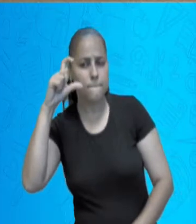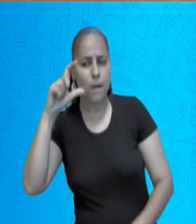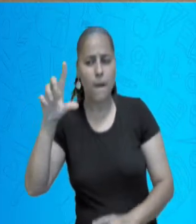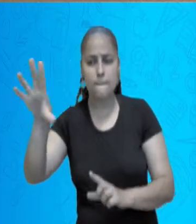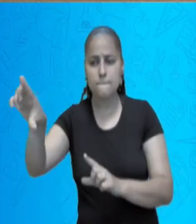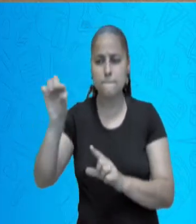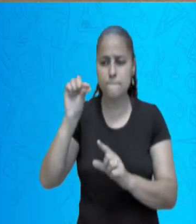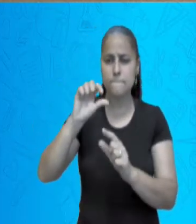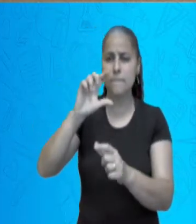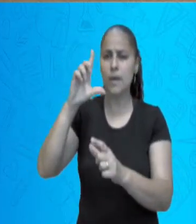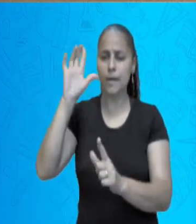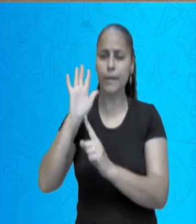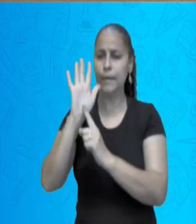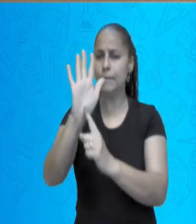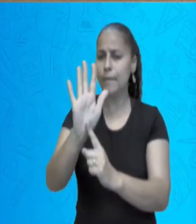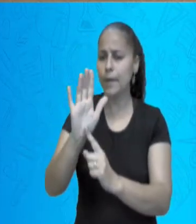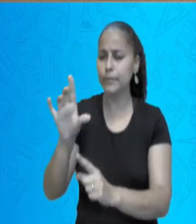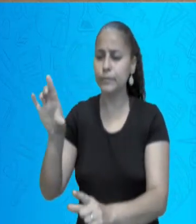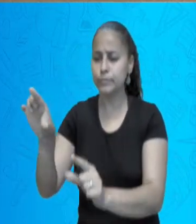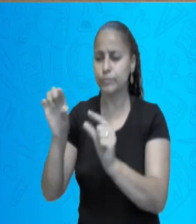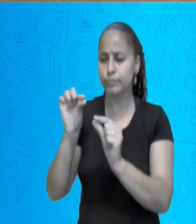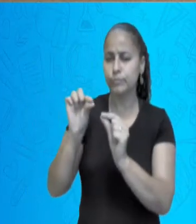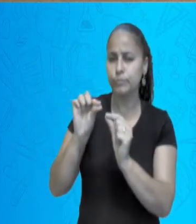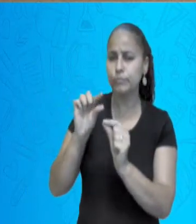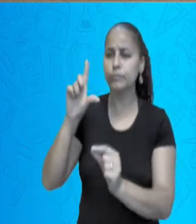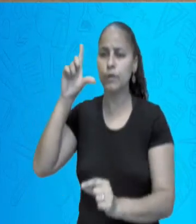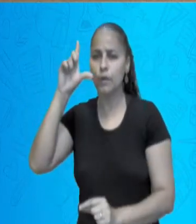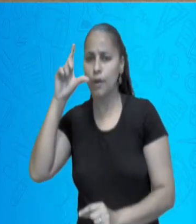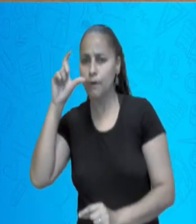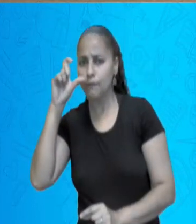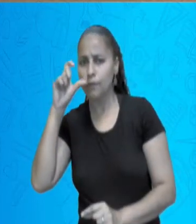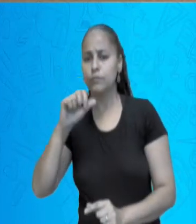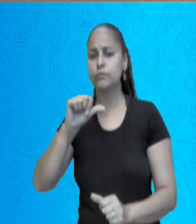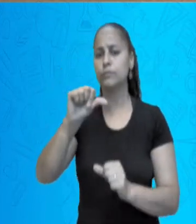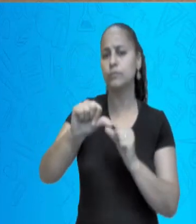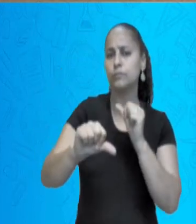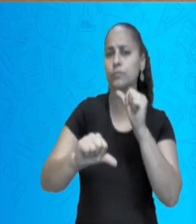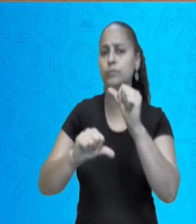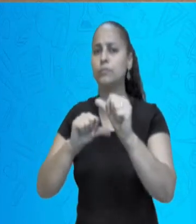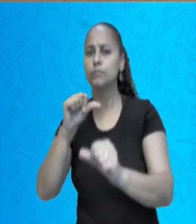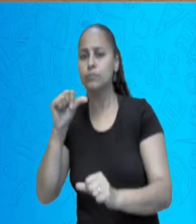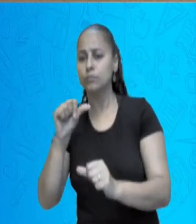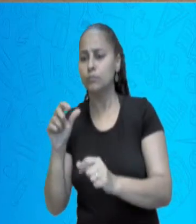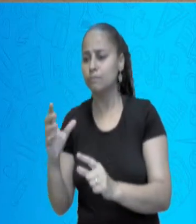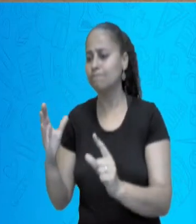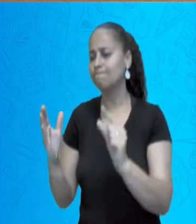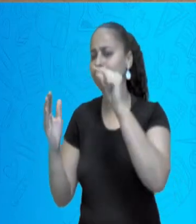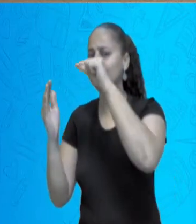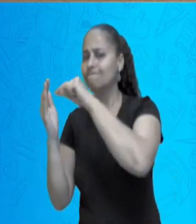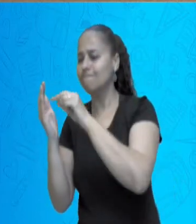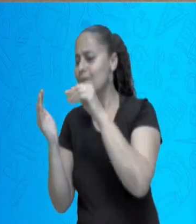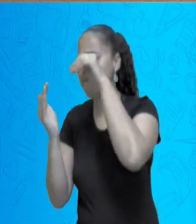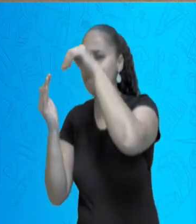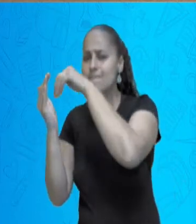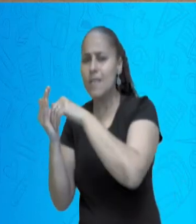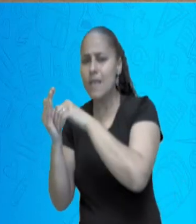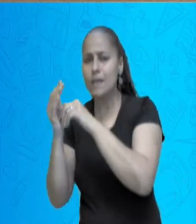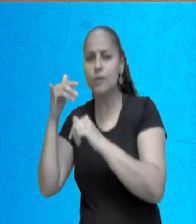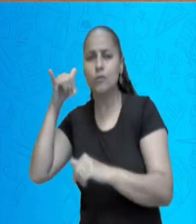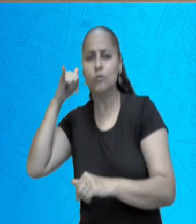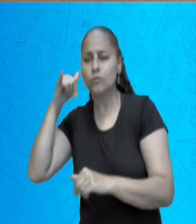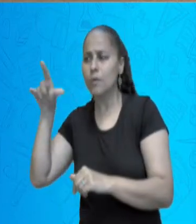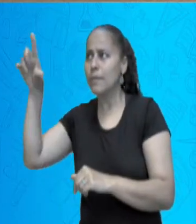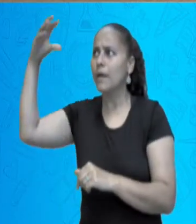capta a imagem, você foca, você tira a fotografia, e ele vem para o seu celular. Essa luz, essa